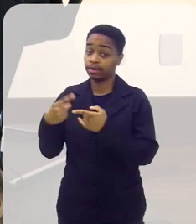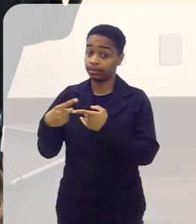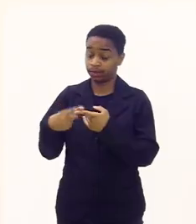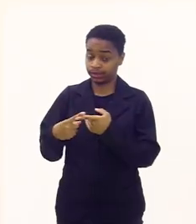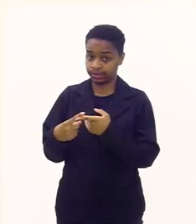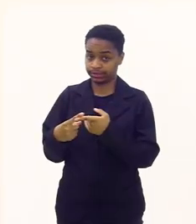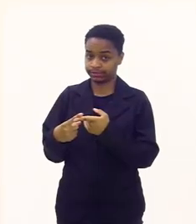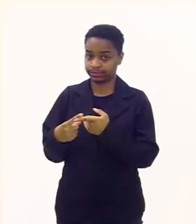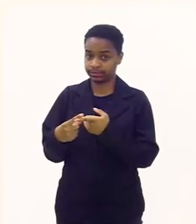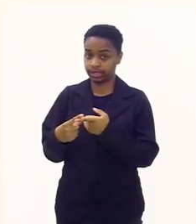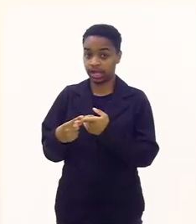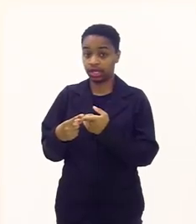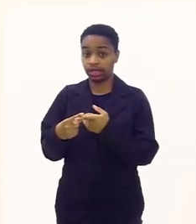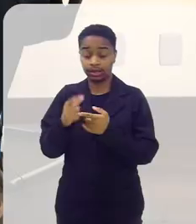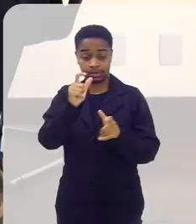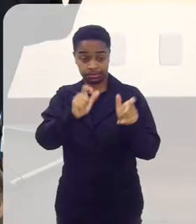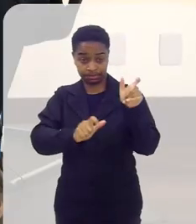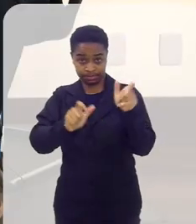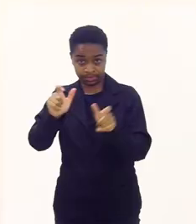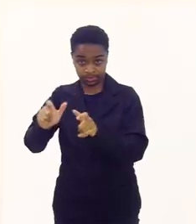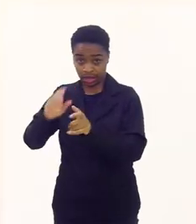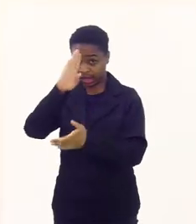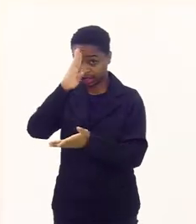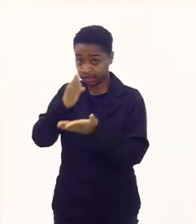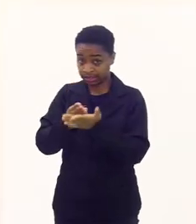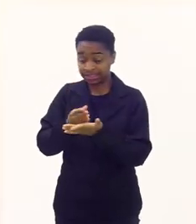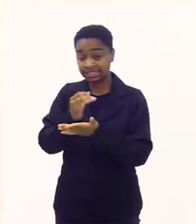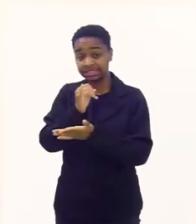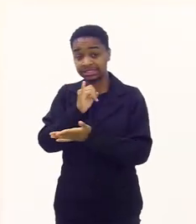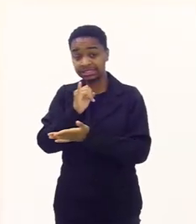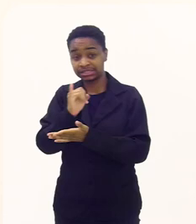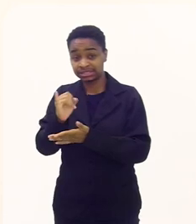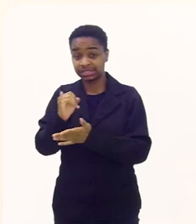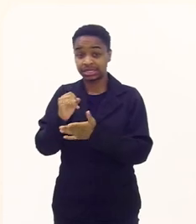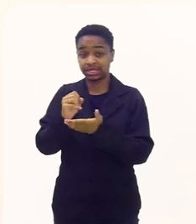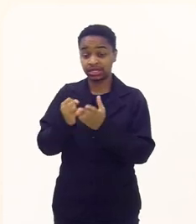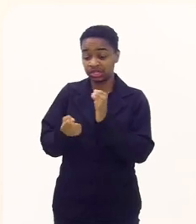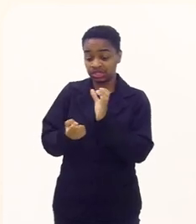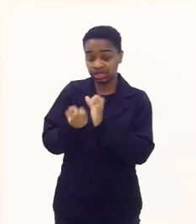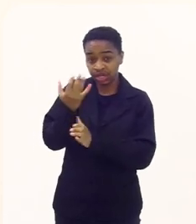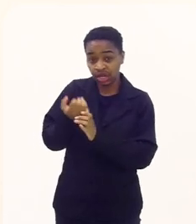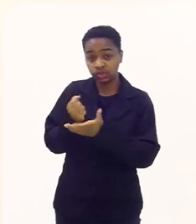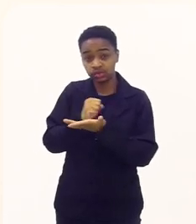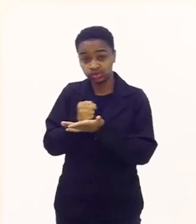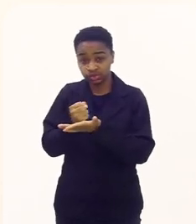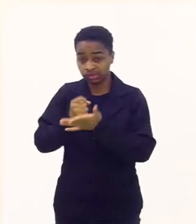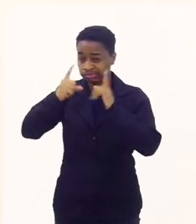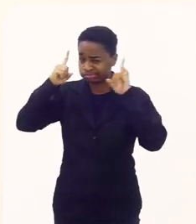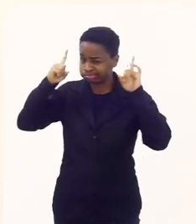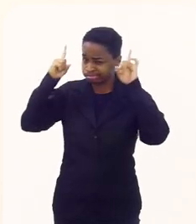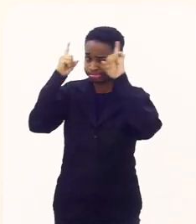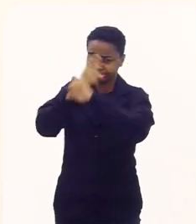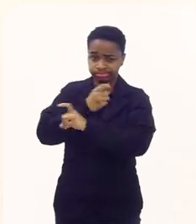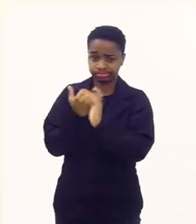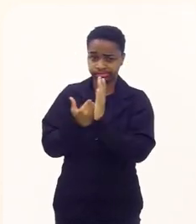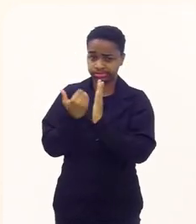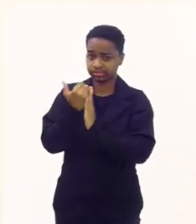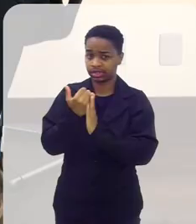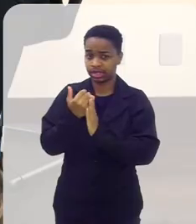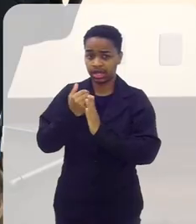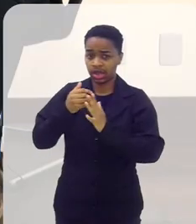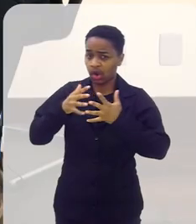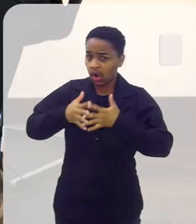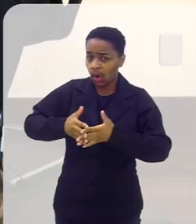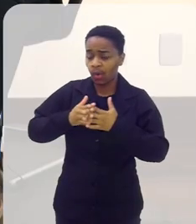porque para todo mundo você construir um game é uma coisa muito difícil